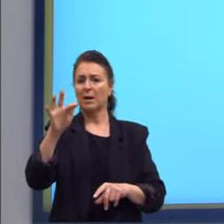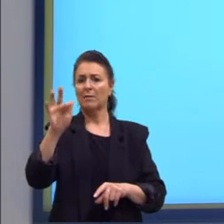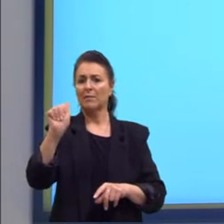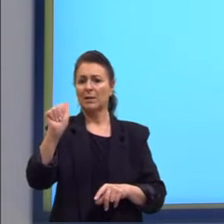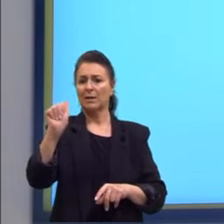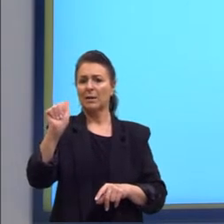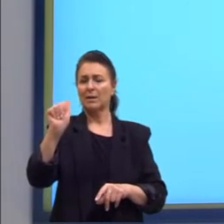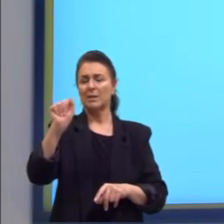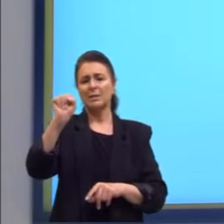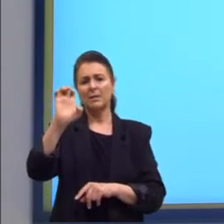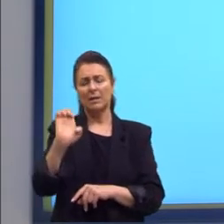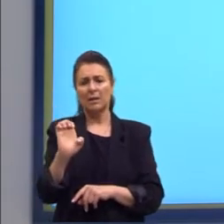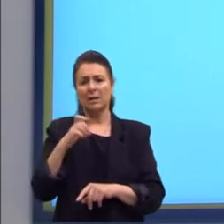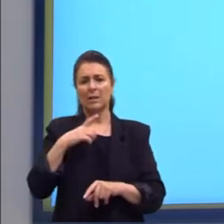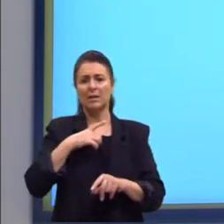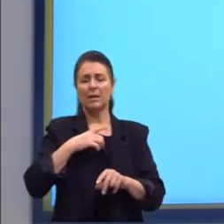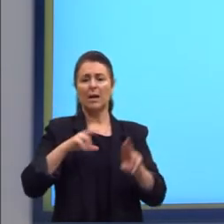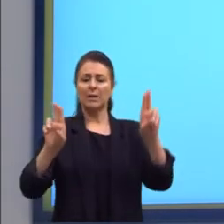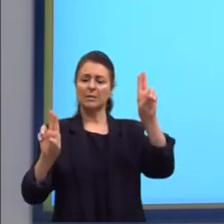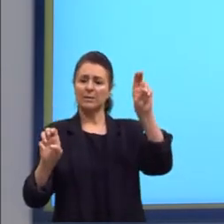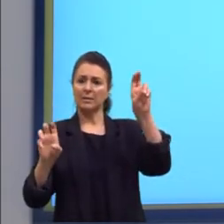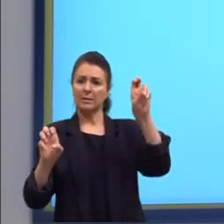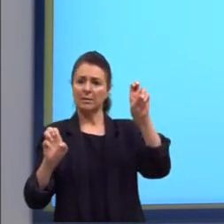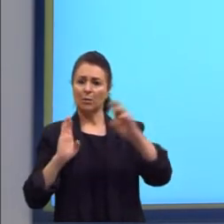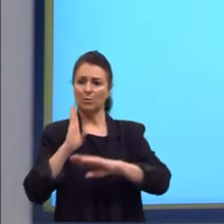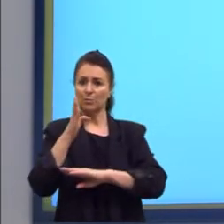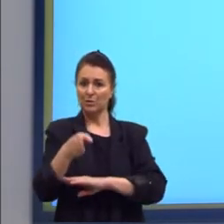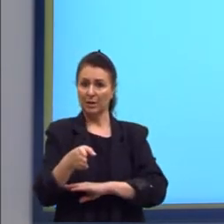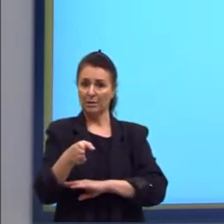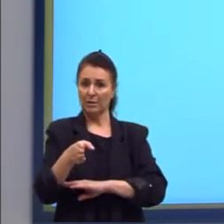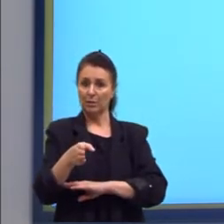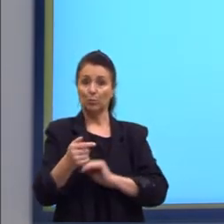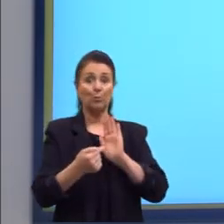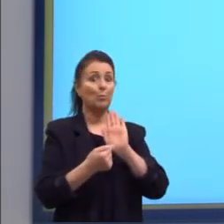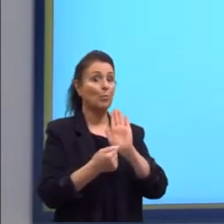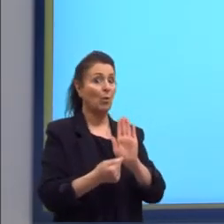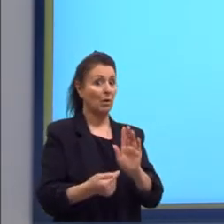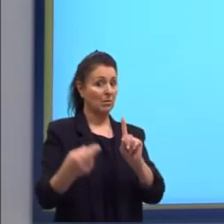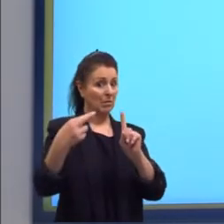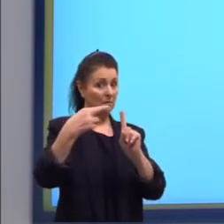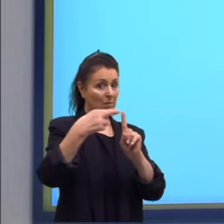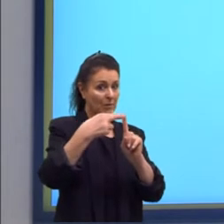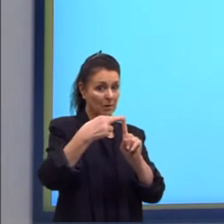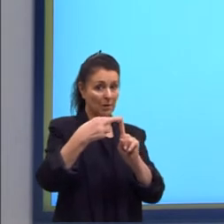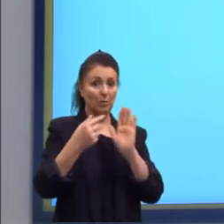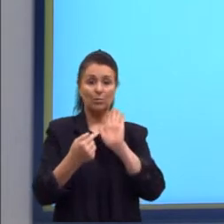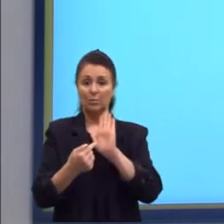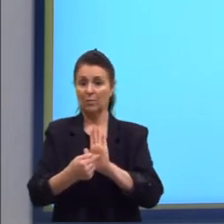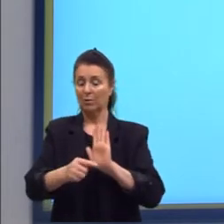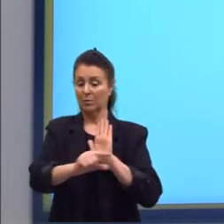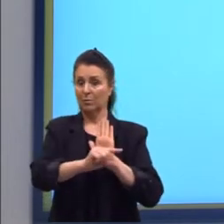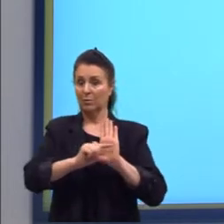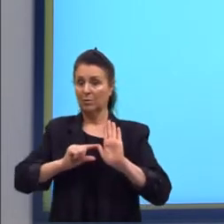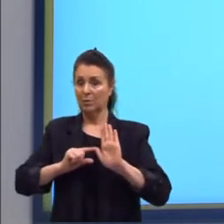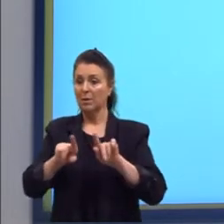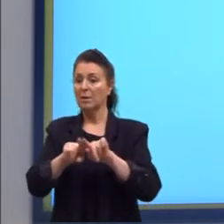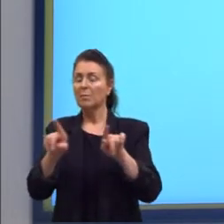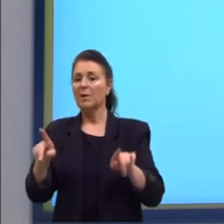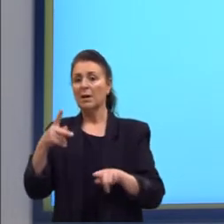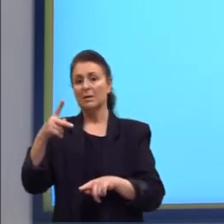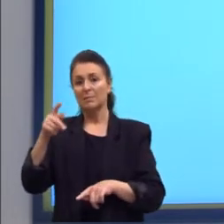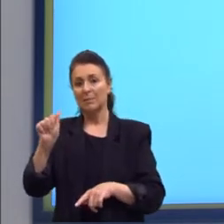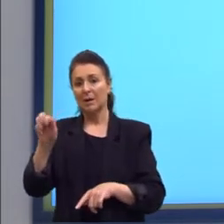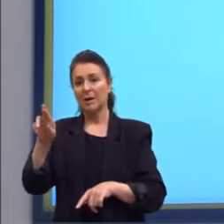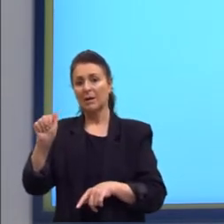citação deve-se fazer referência ao texto-fonte, ou seja, ao autor. Mas na paráfrase não